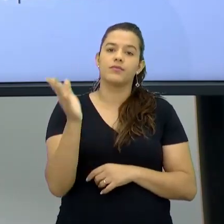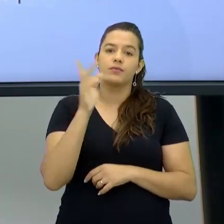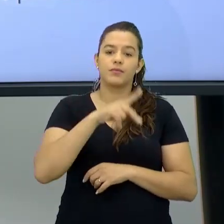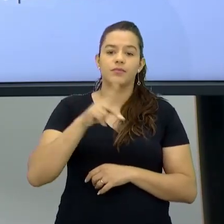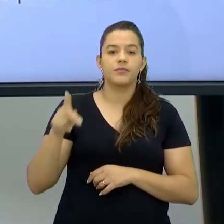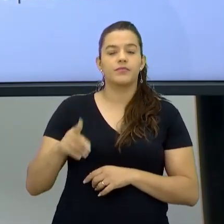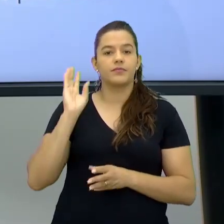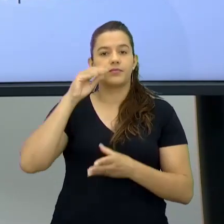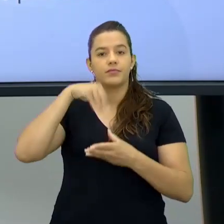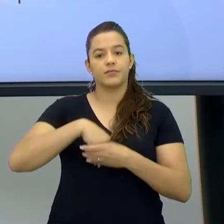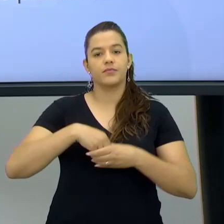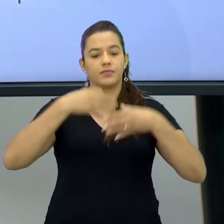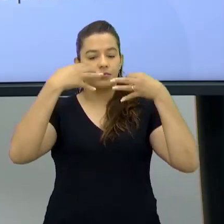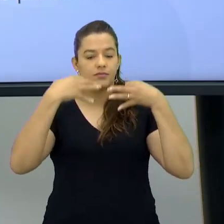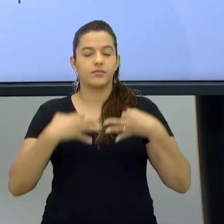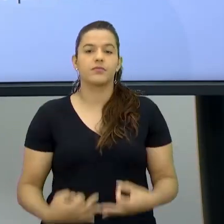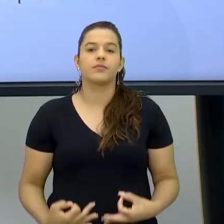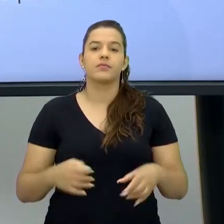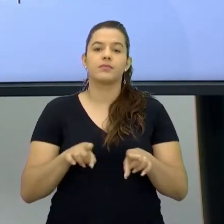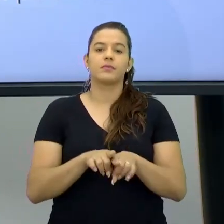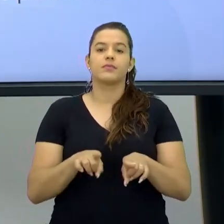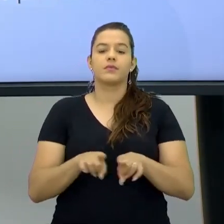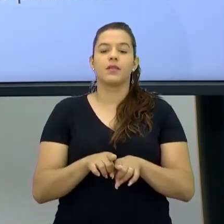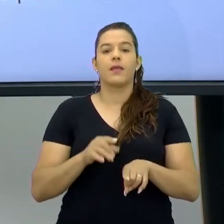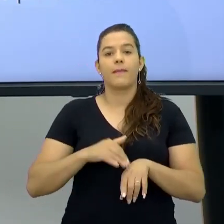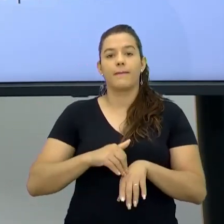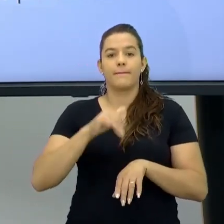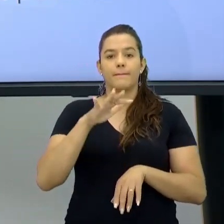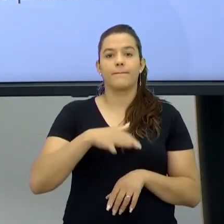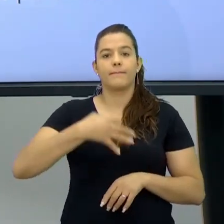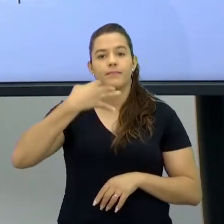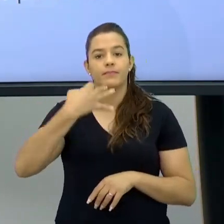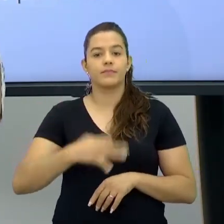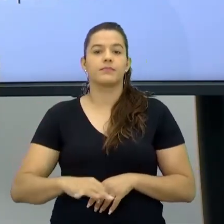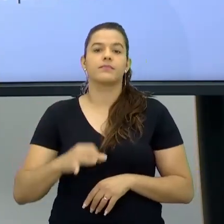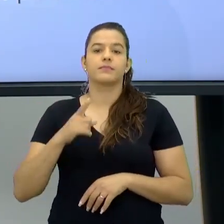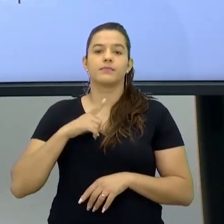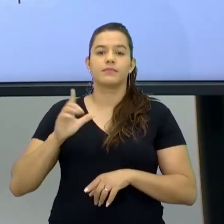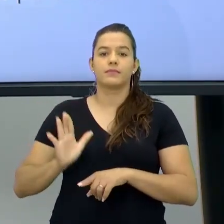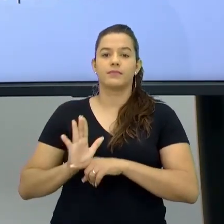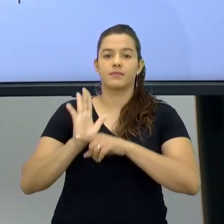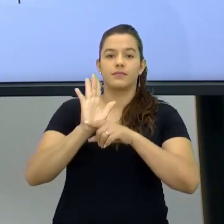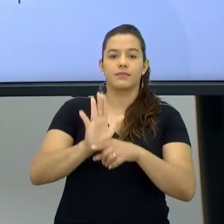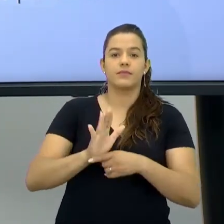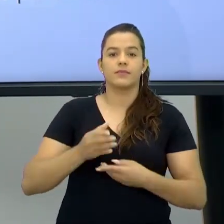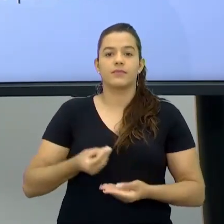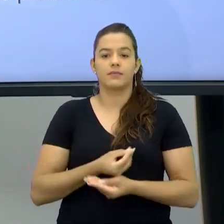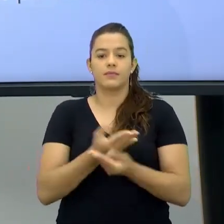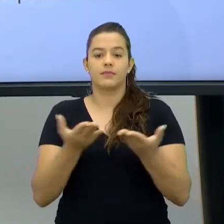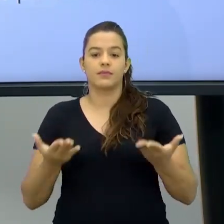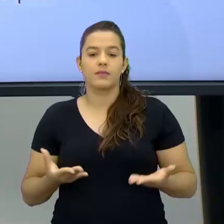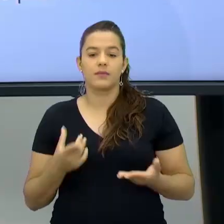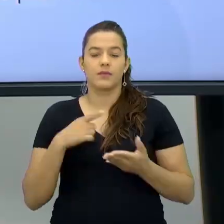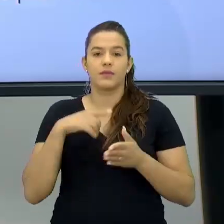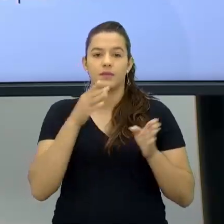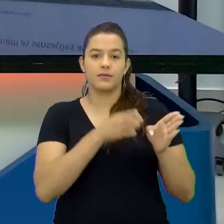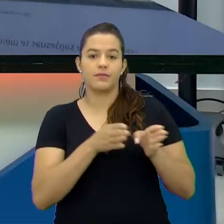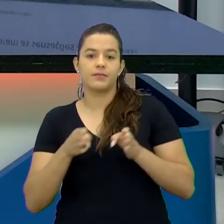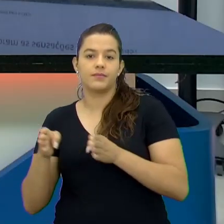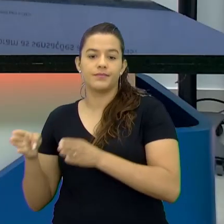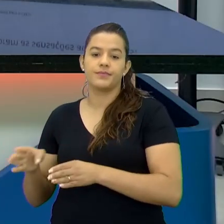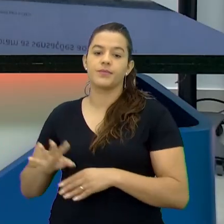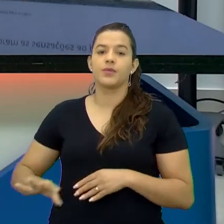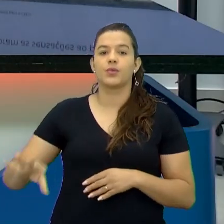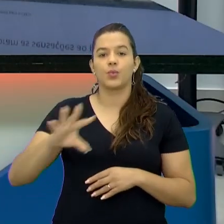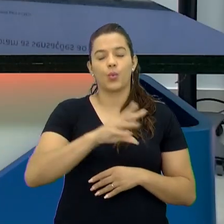mediador Do que ele chega E ele transmite Acabou esse negócio De o professor passa